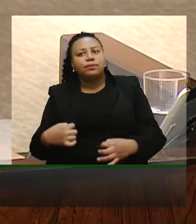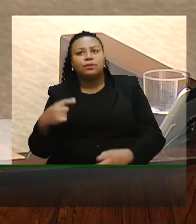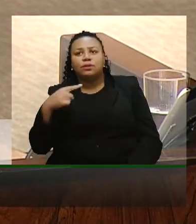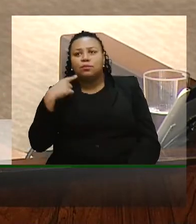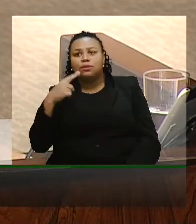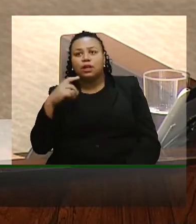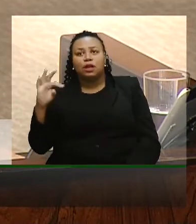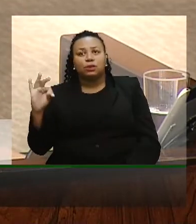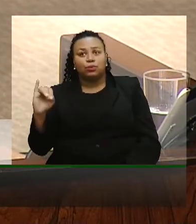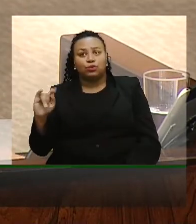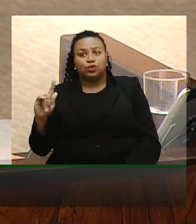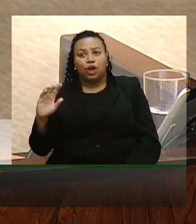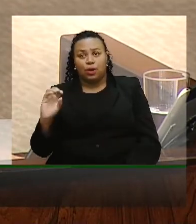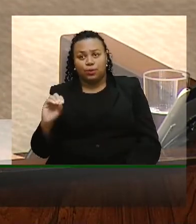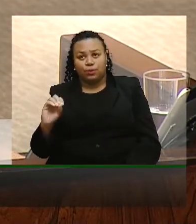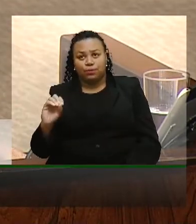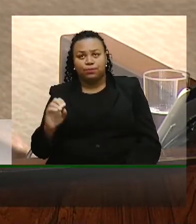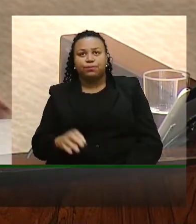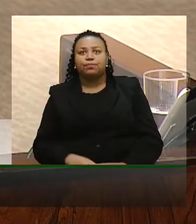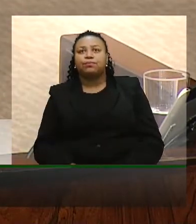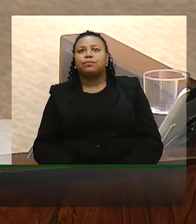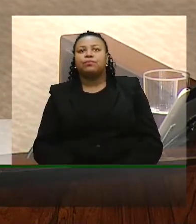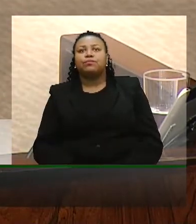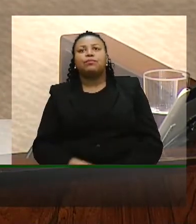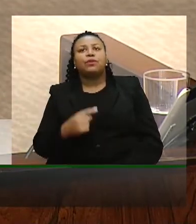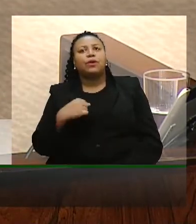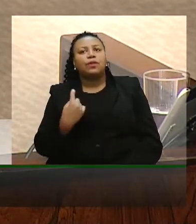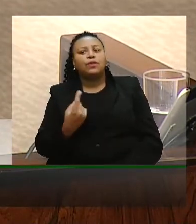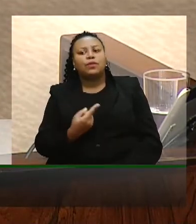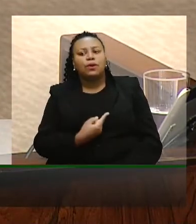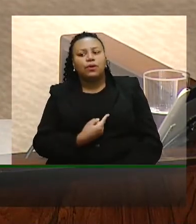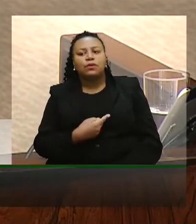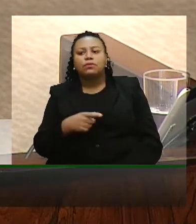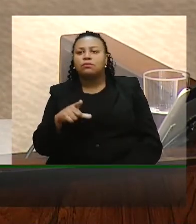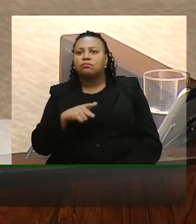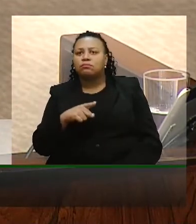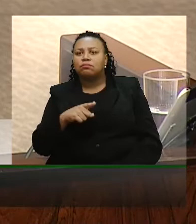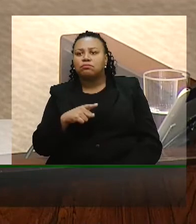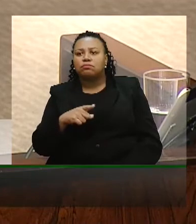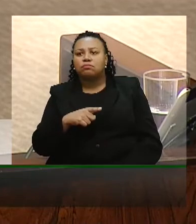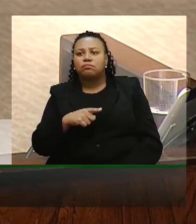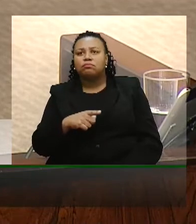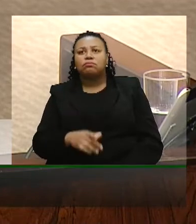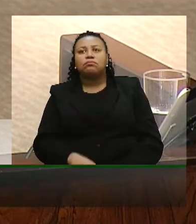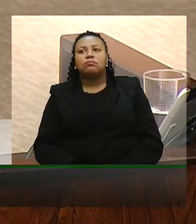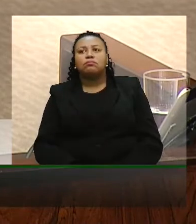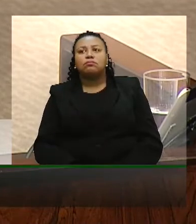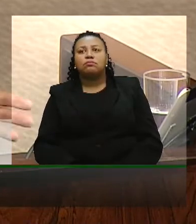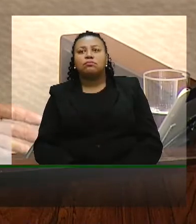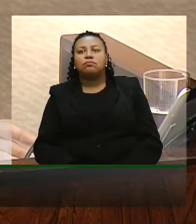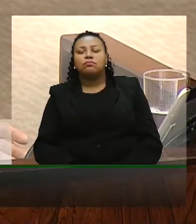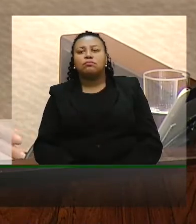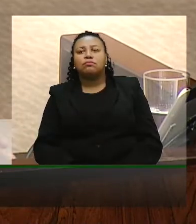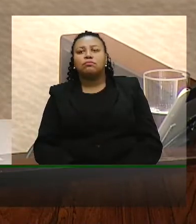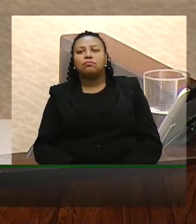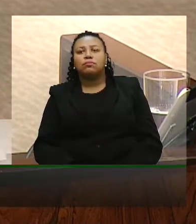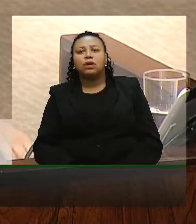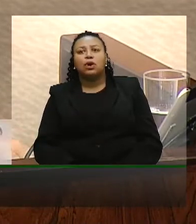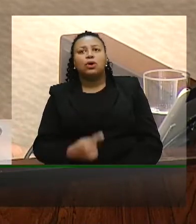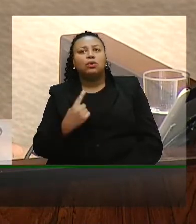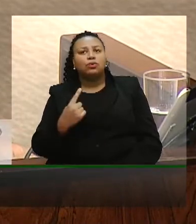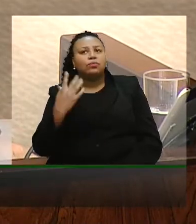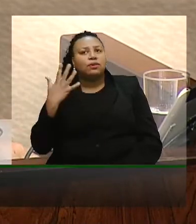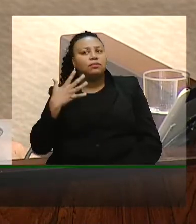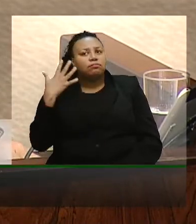deputado Tiago Simo nós temos levantado e uma das minhas